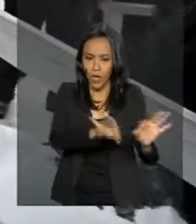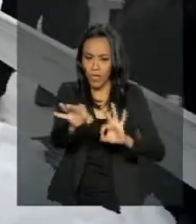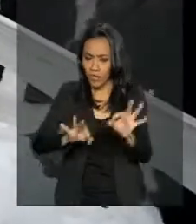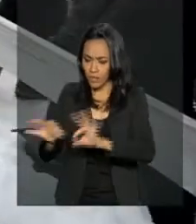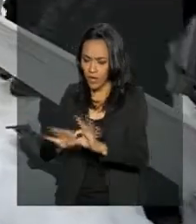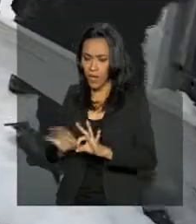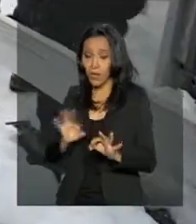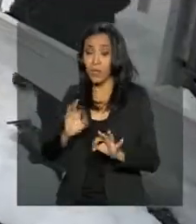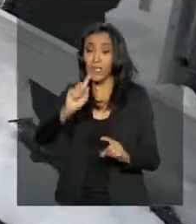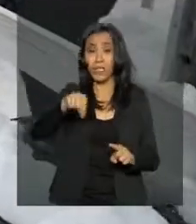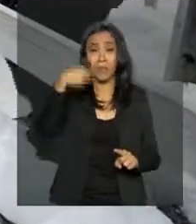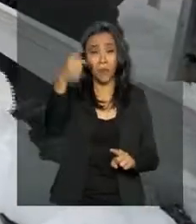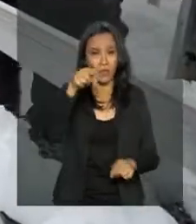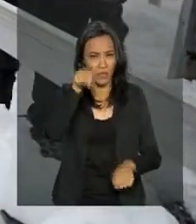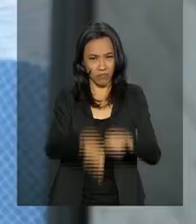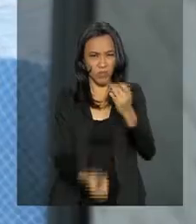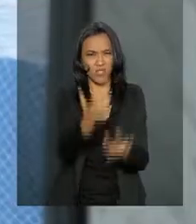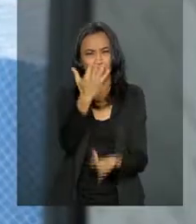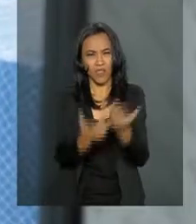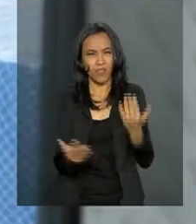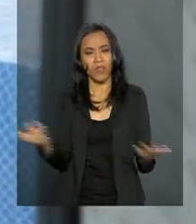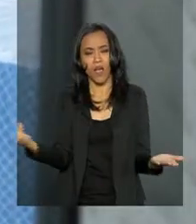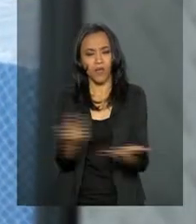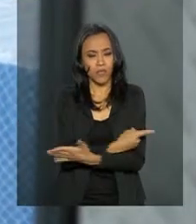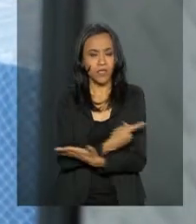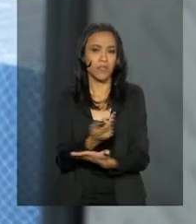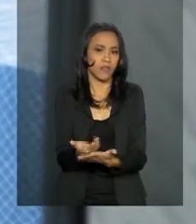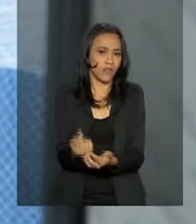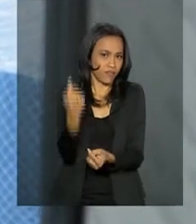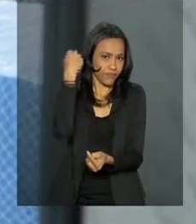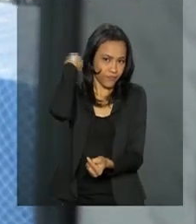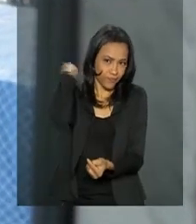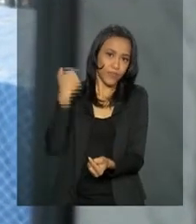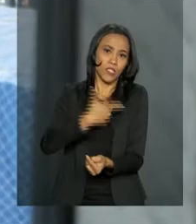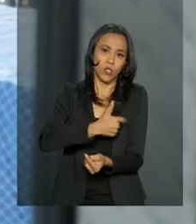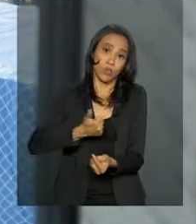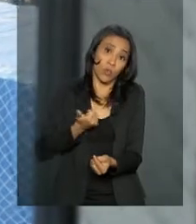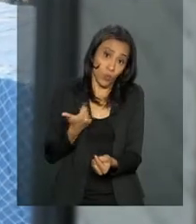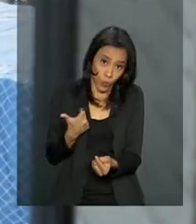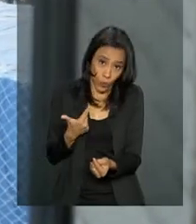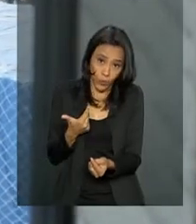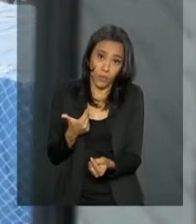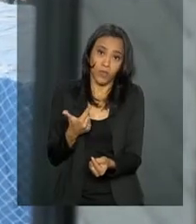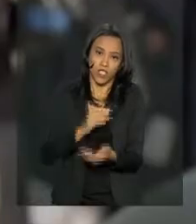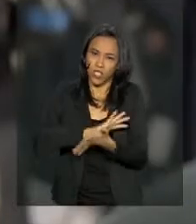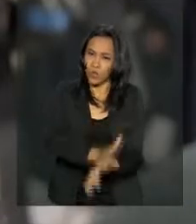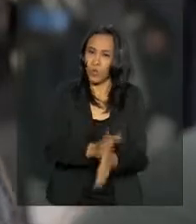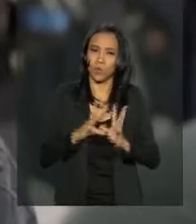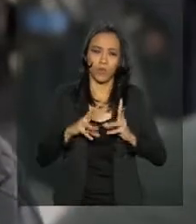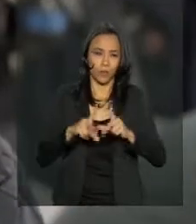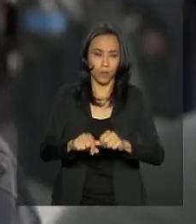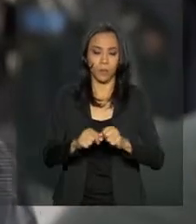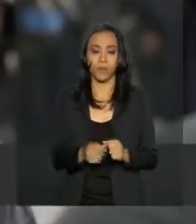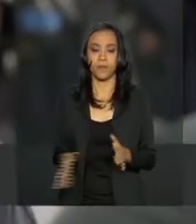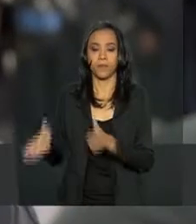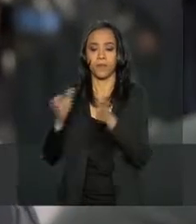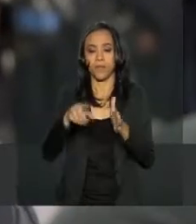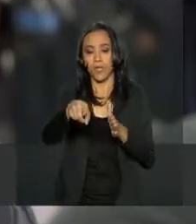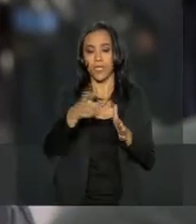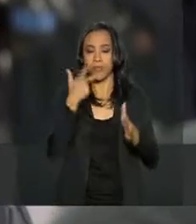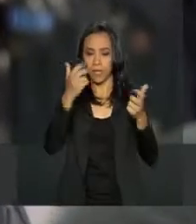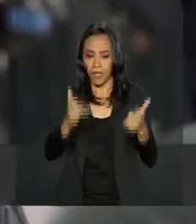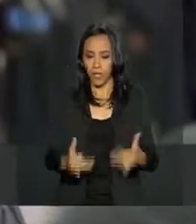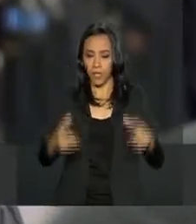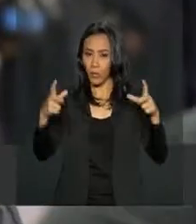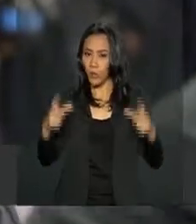incêndio que atingiu e destruiu a maior parte da estação antiga em 2012. É uma estrutura confortável,